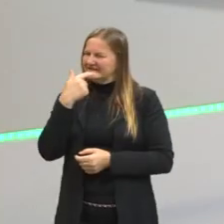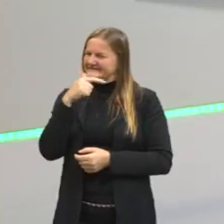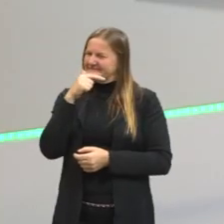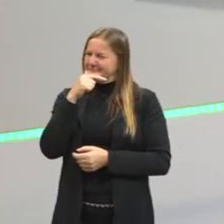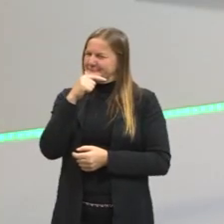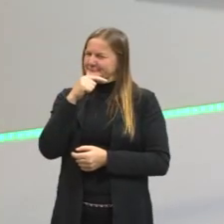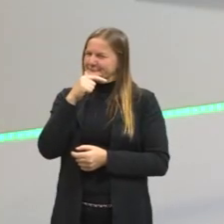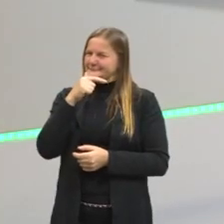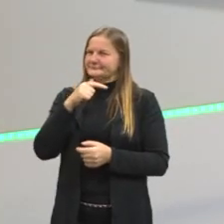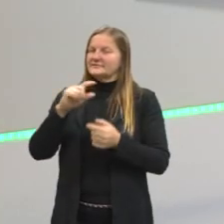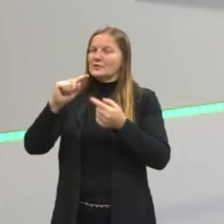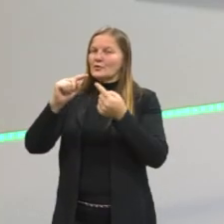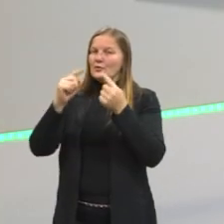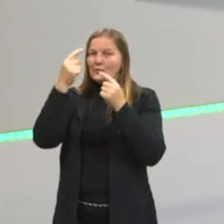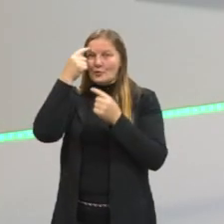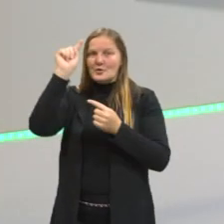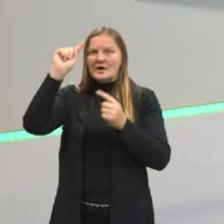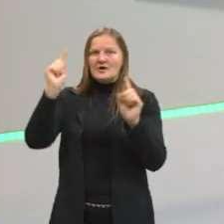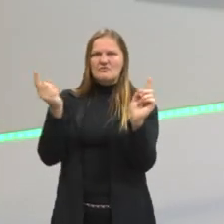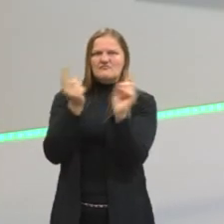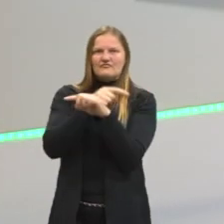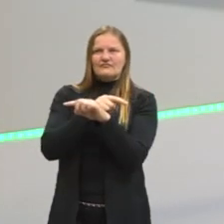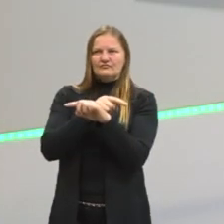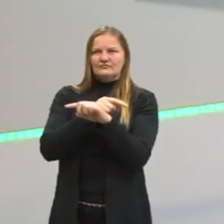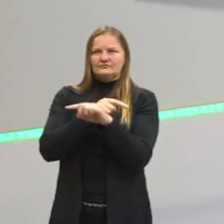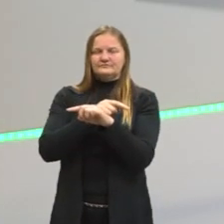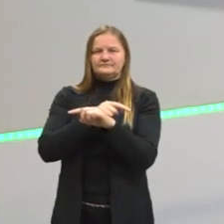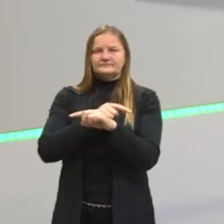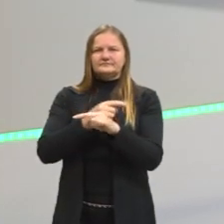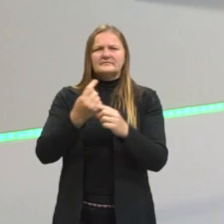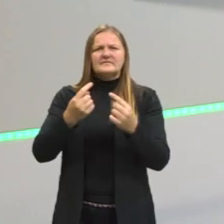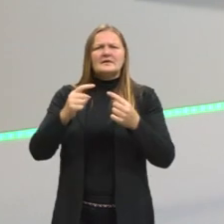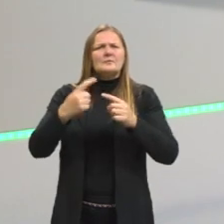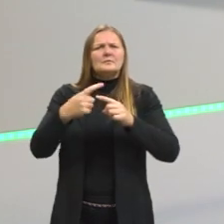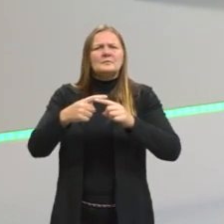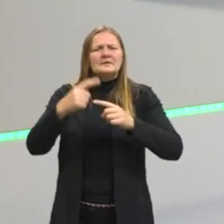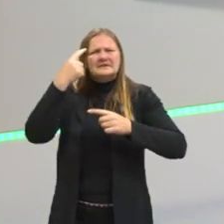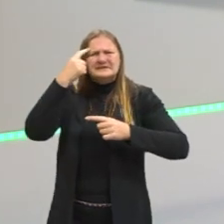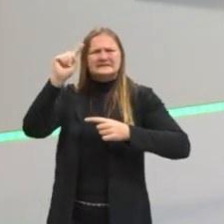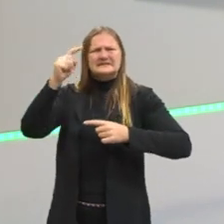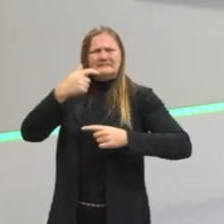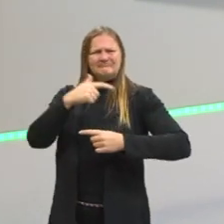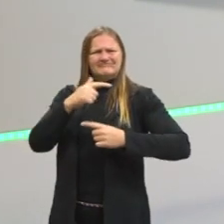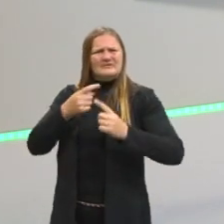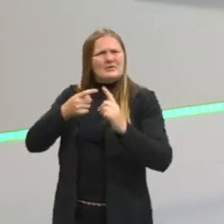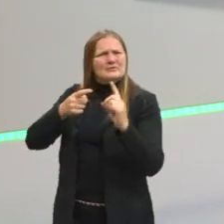ideia contrária exatamente com essa função de dar aquela cutucada, de ferir o outro.